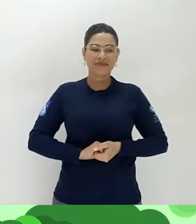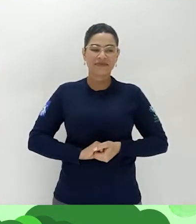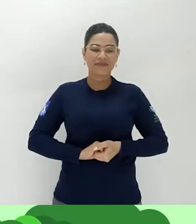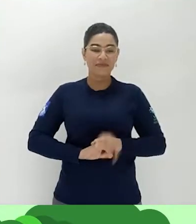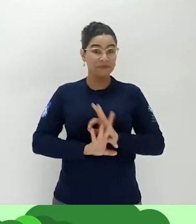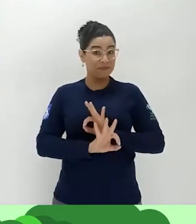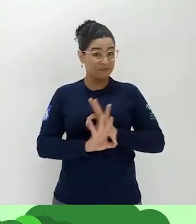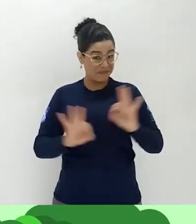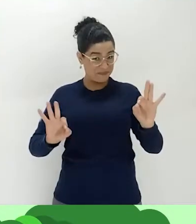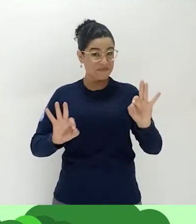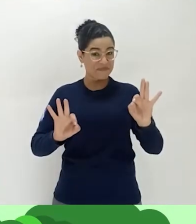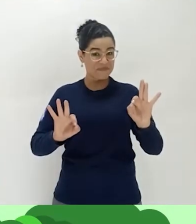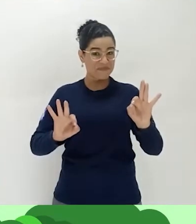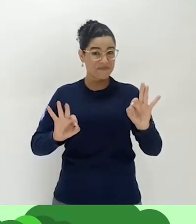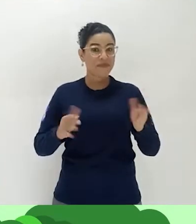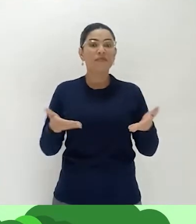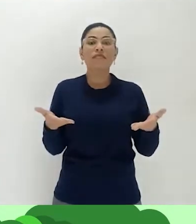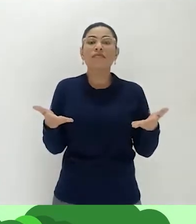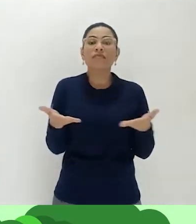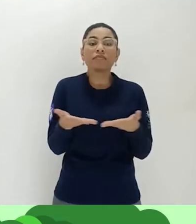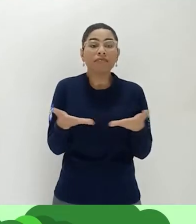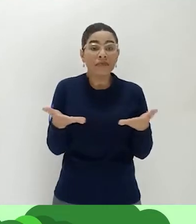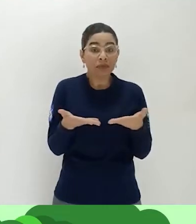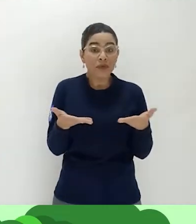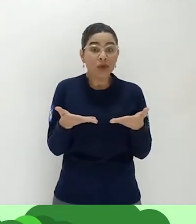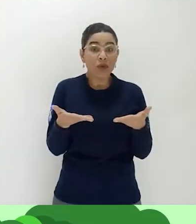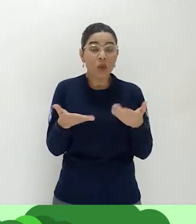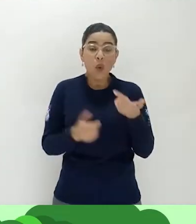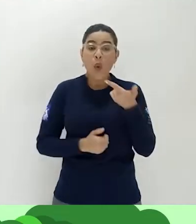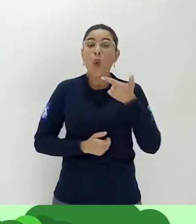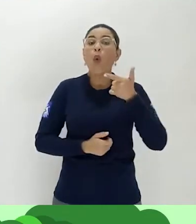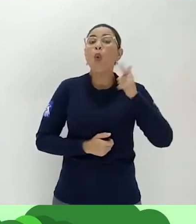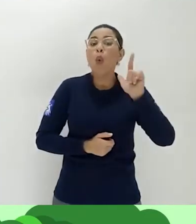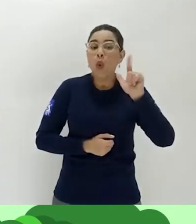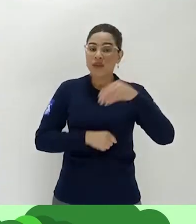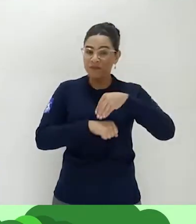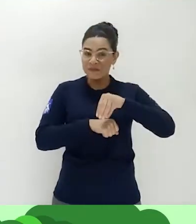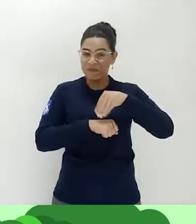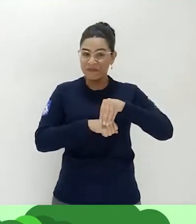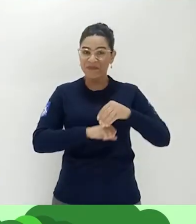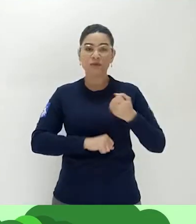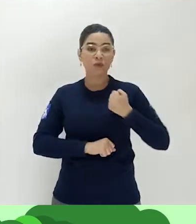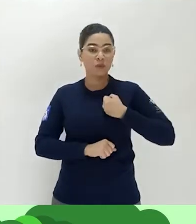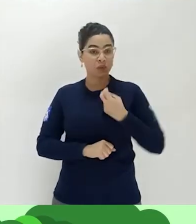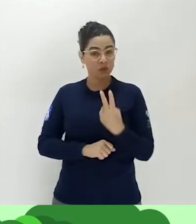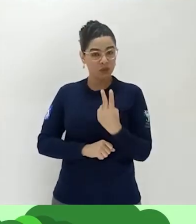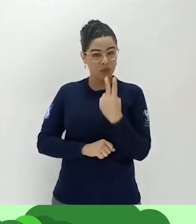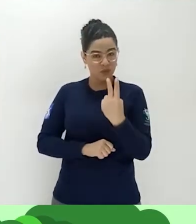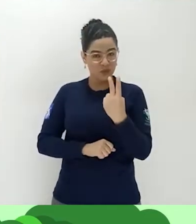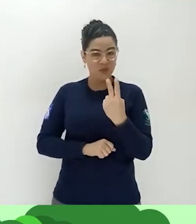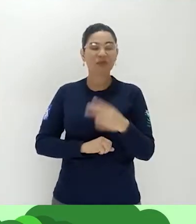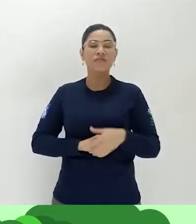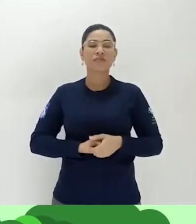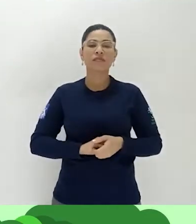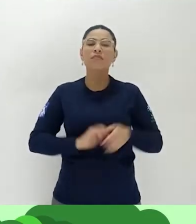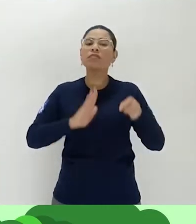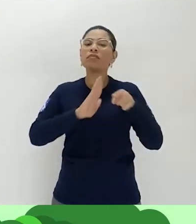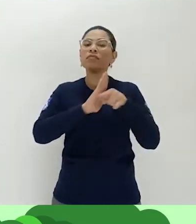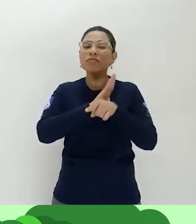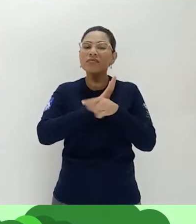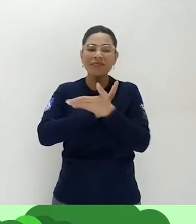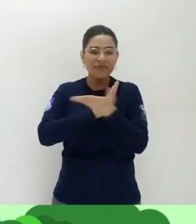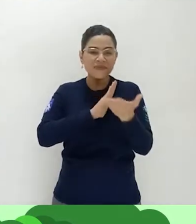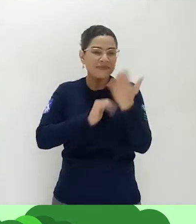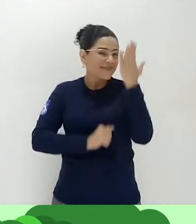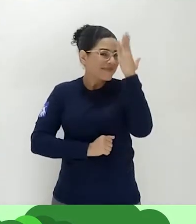Demais, né? Vamos pra nossa próxima charada, a charada número 2. Eu vou fazer essa perguntinha, vamos